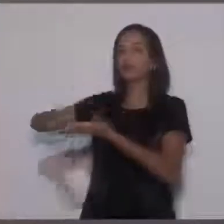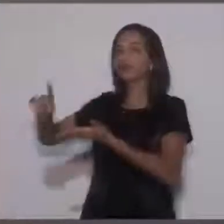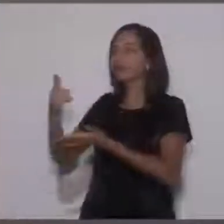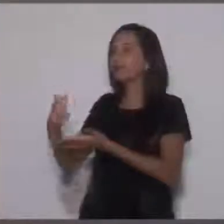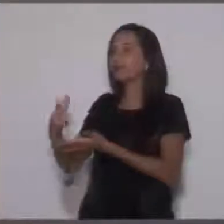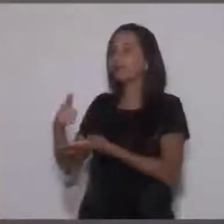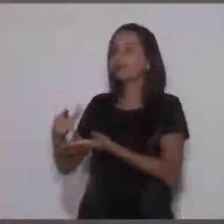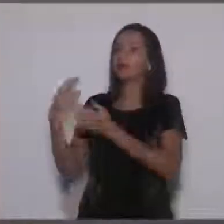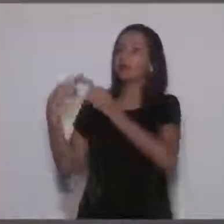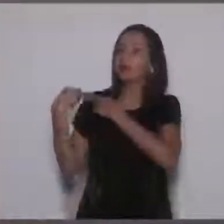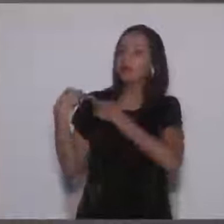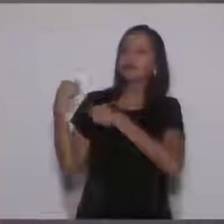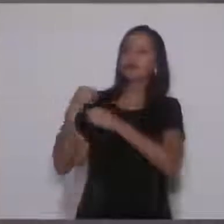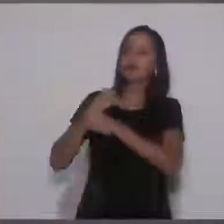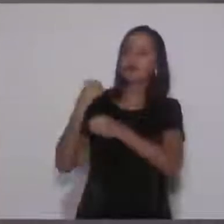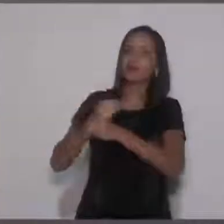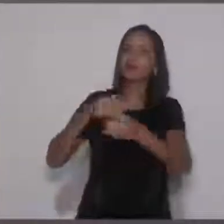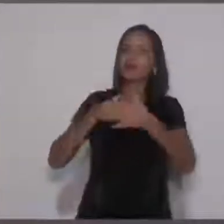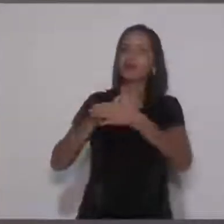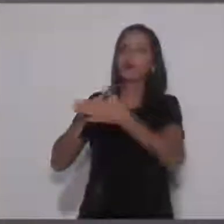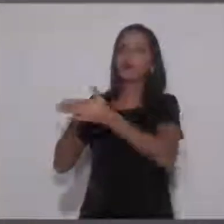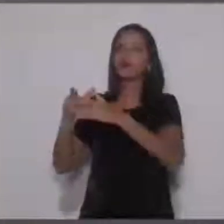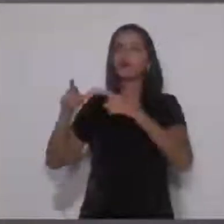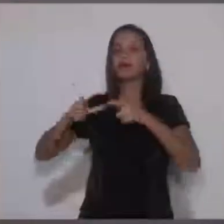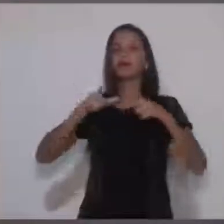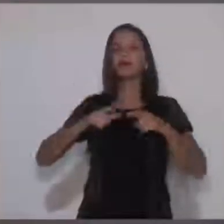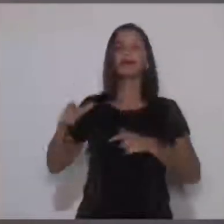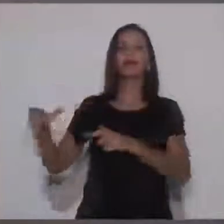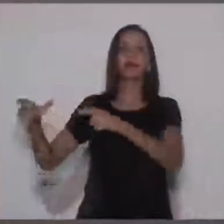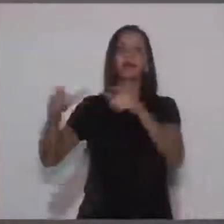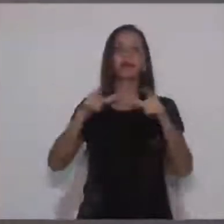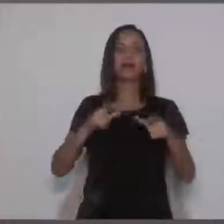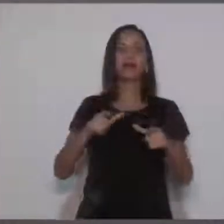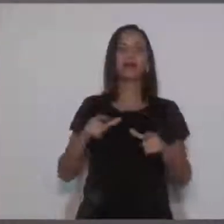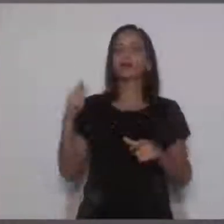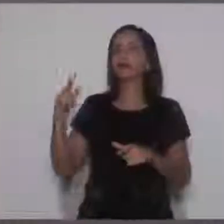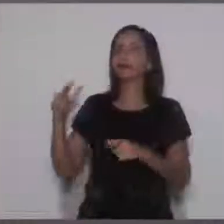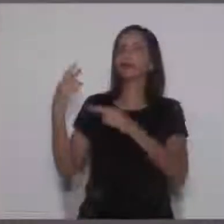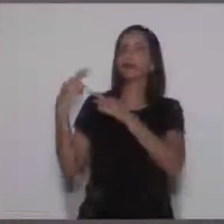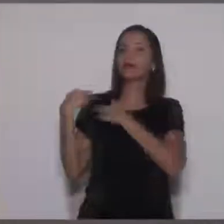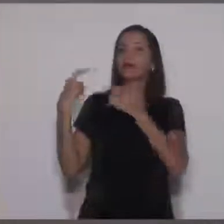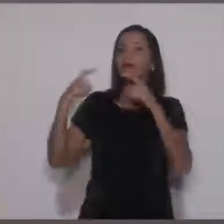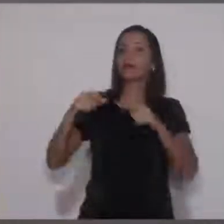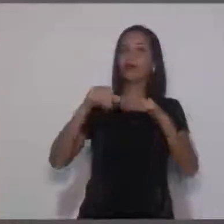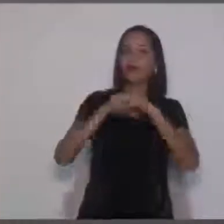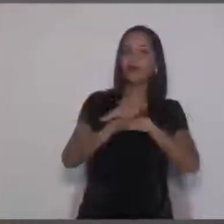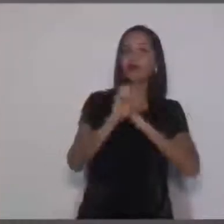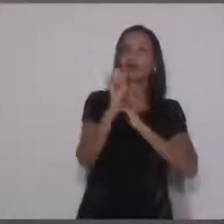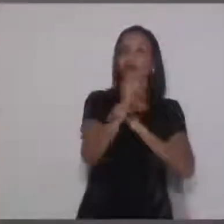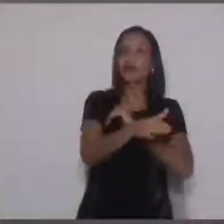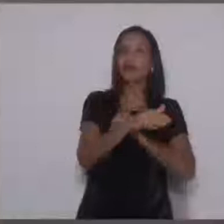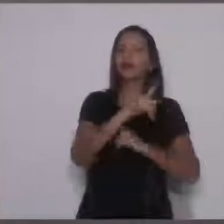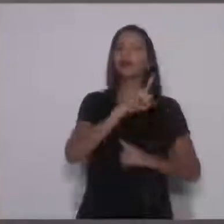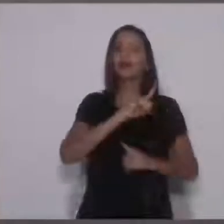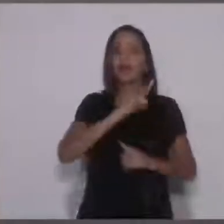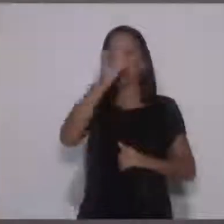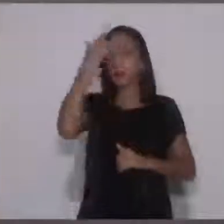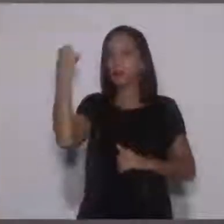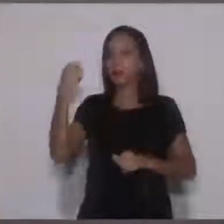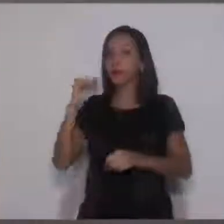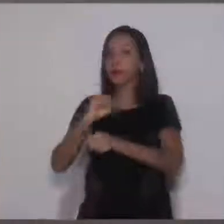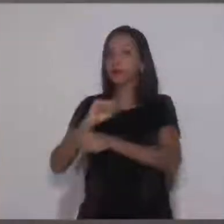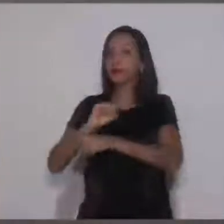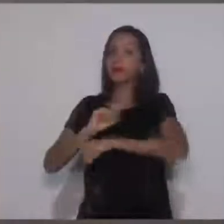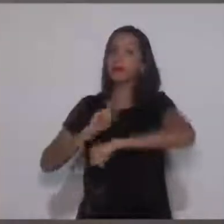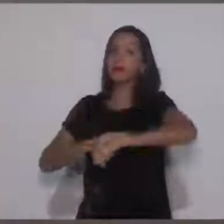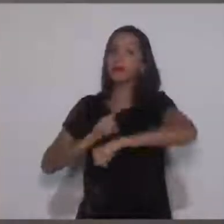construção civil, porque está interditado lá o local. Que vocês não têm aonde pôr e que as pessoas vão ter que esperar um